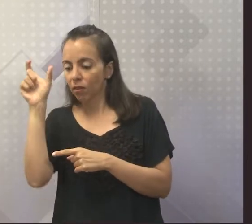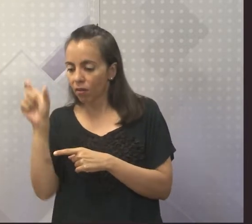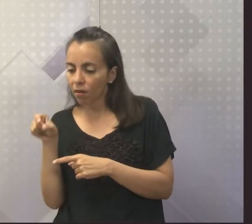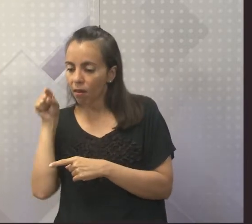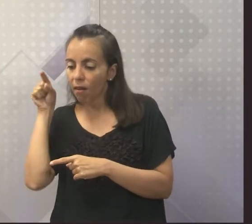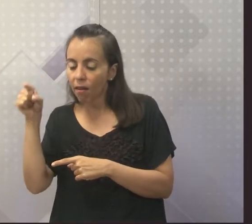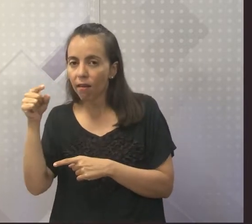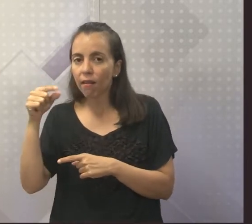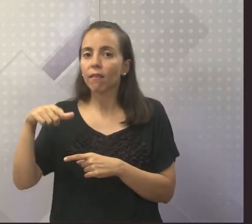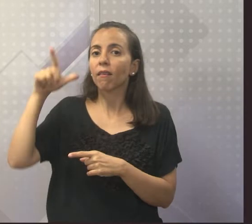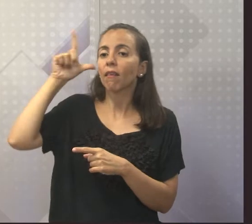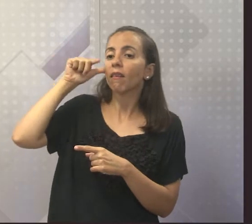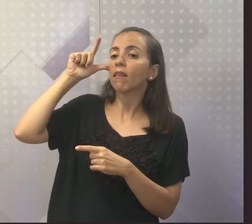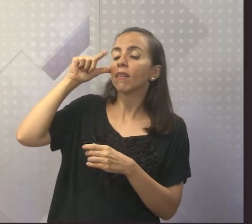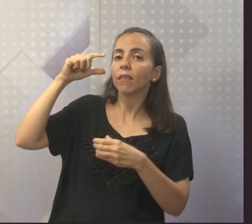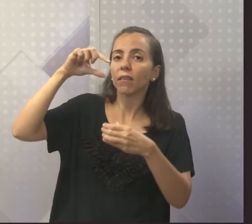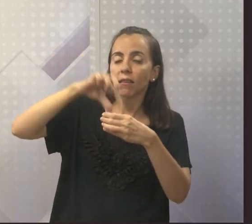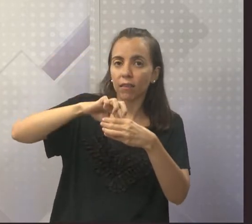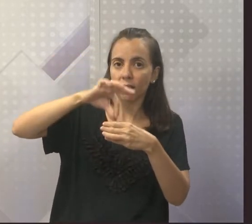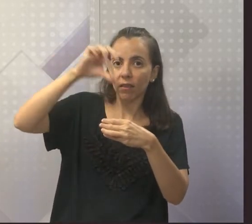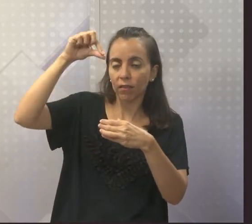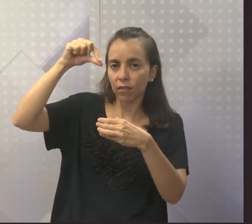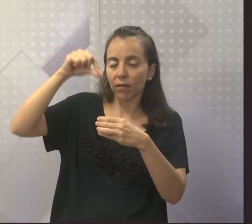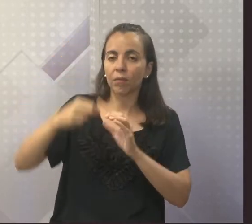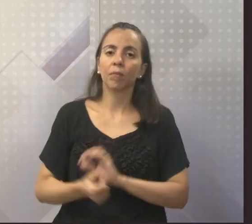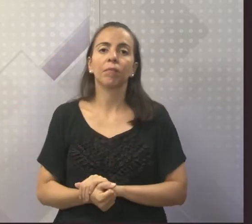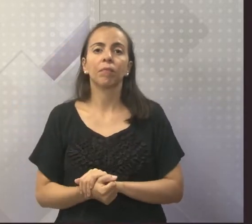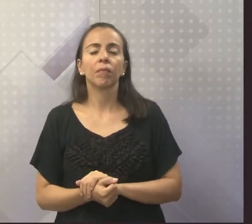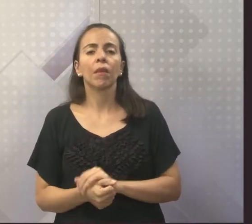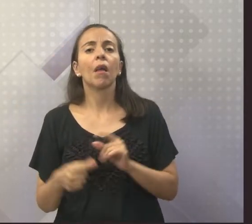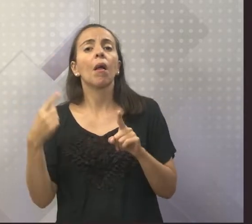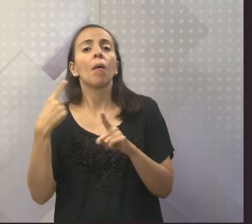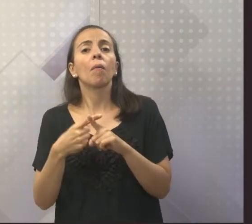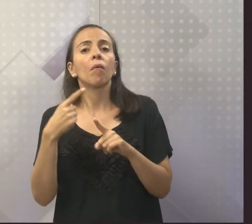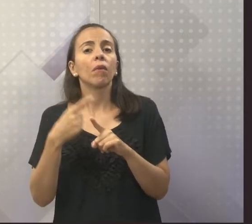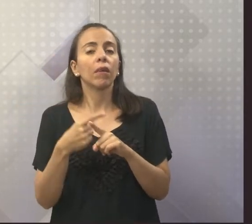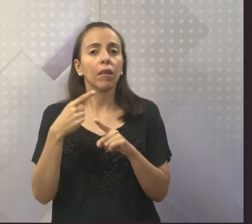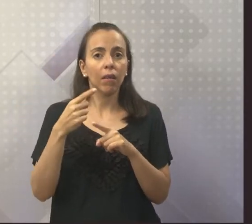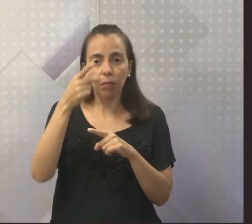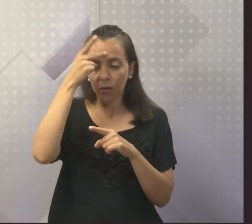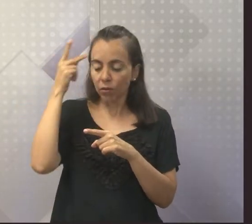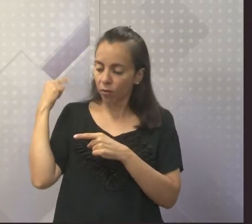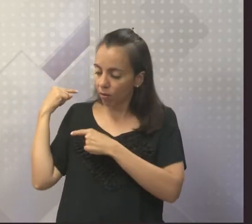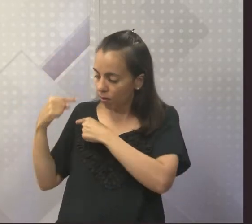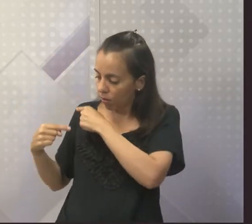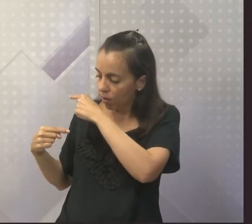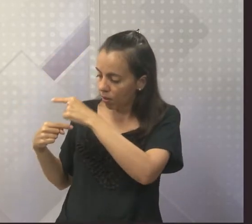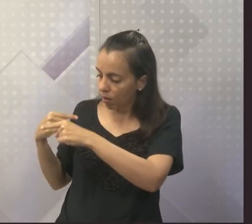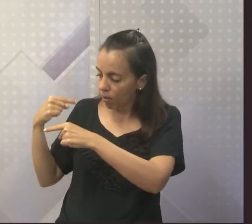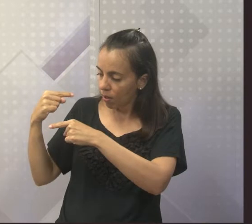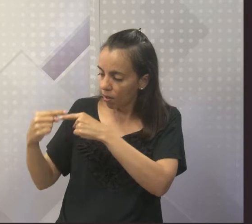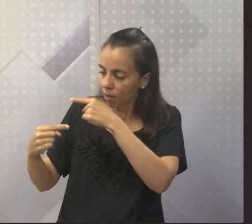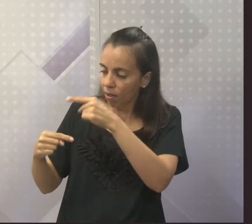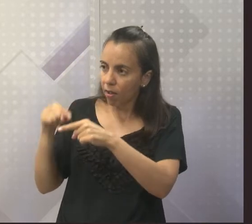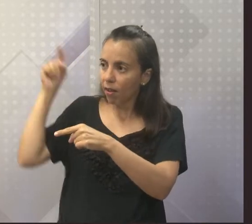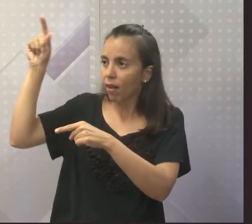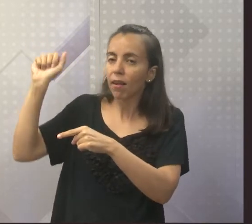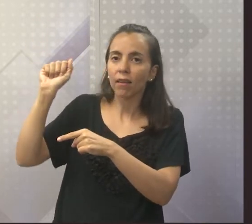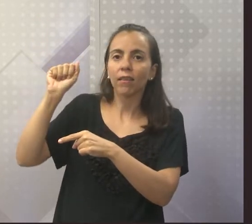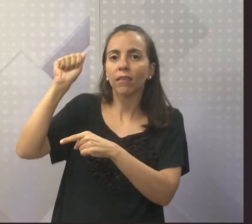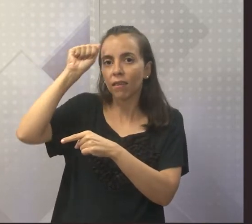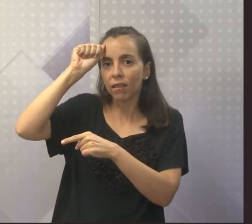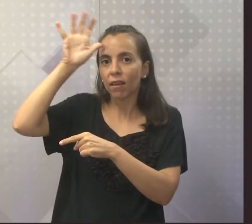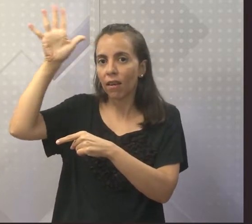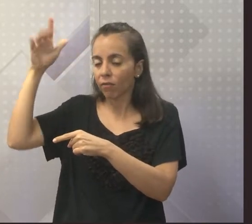importância da data está no reconhecimento dos descendentes africanos na Constituição